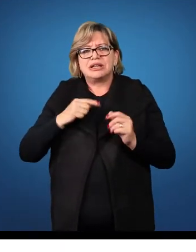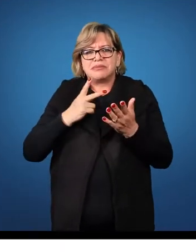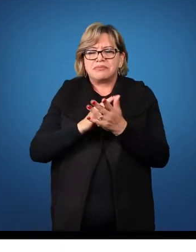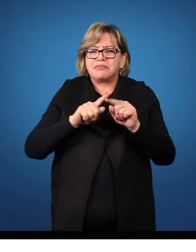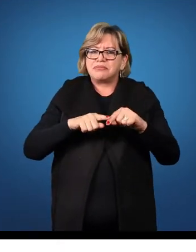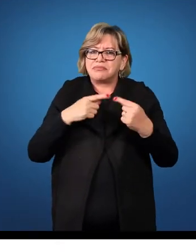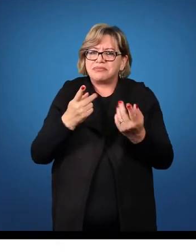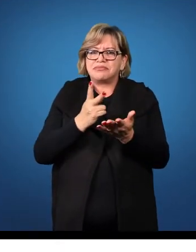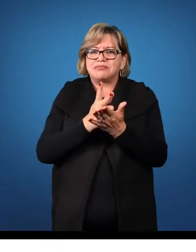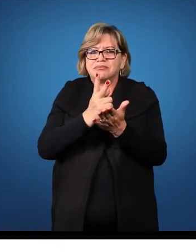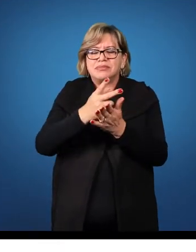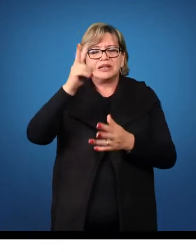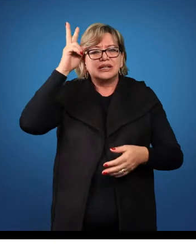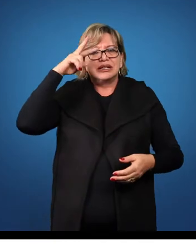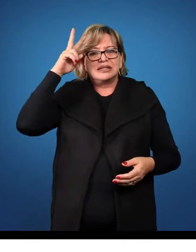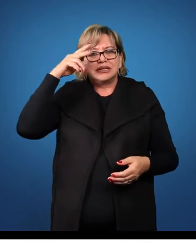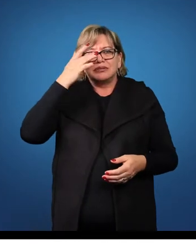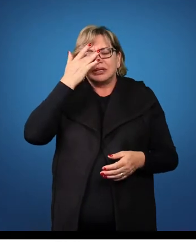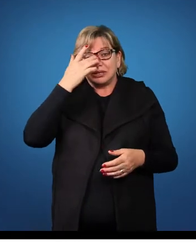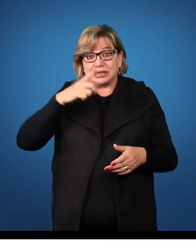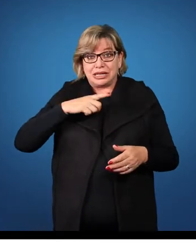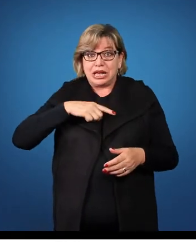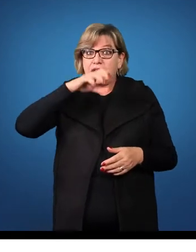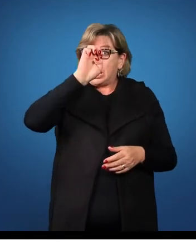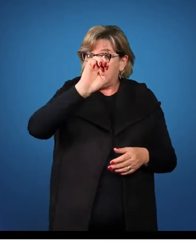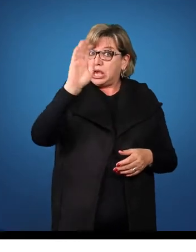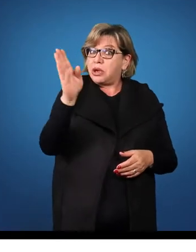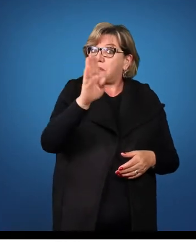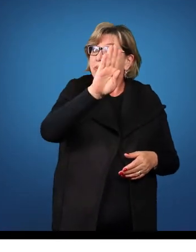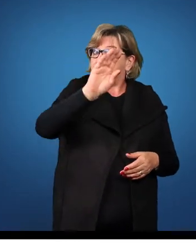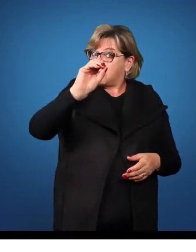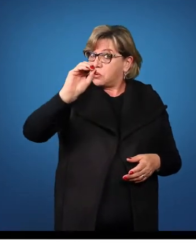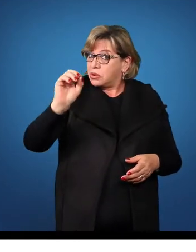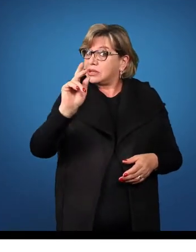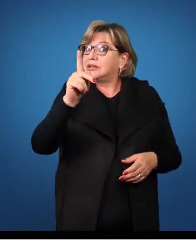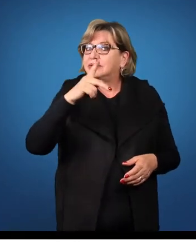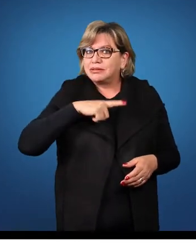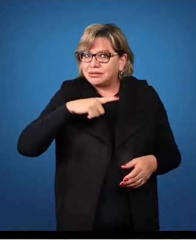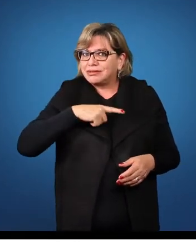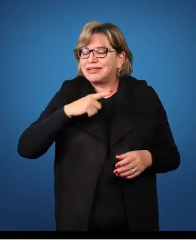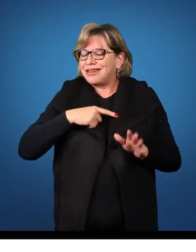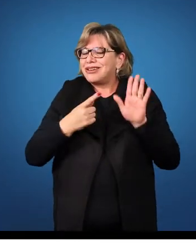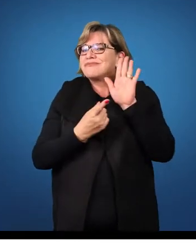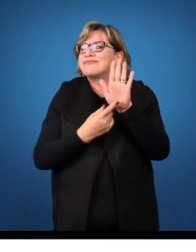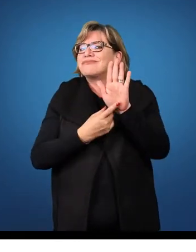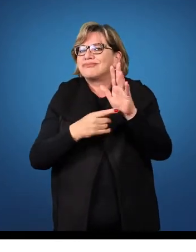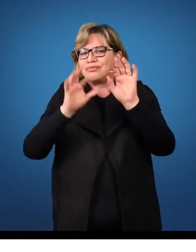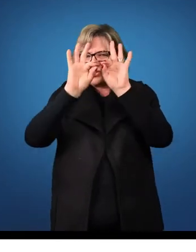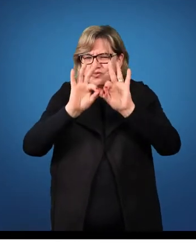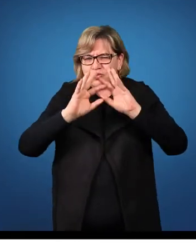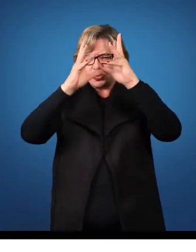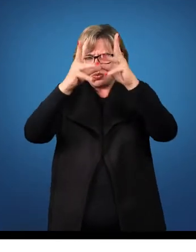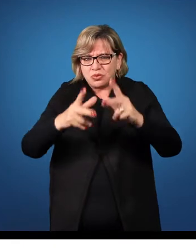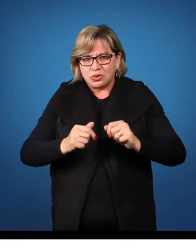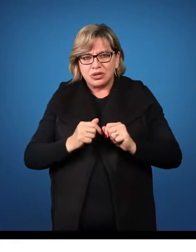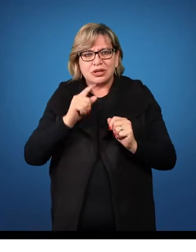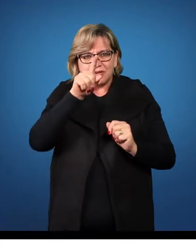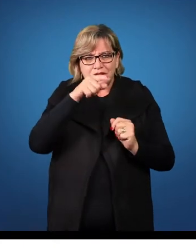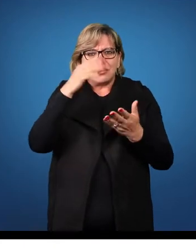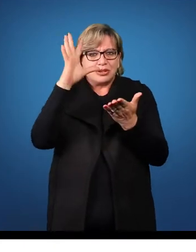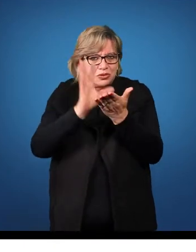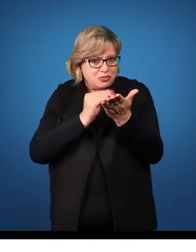Lembrando para vocês que no nosso e-book tem o modelinho completo, que vocês deverão seguir, e outros até